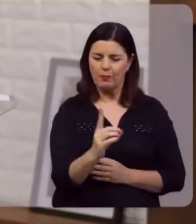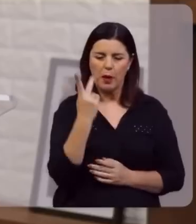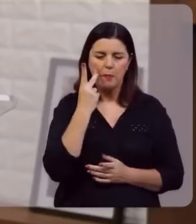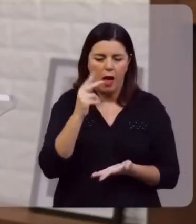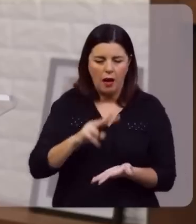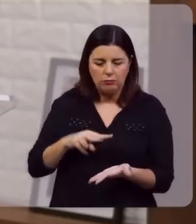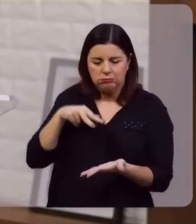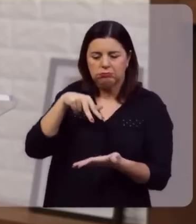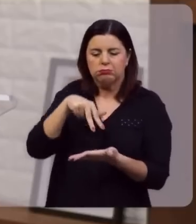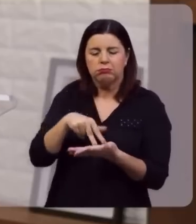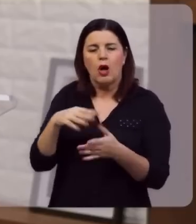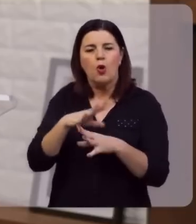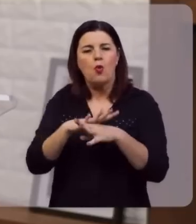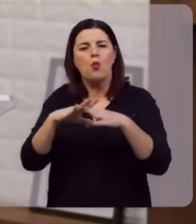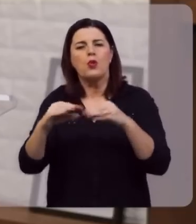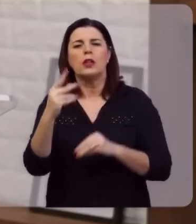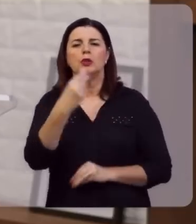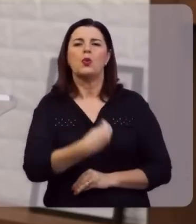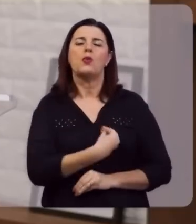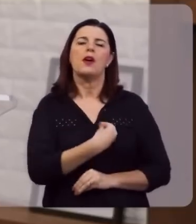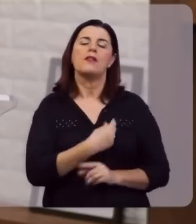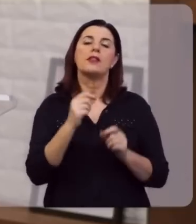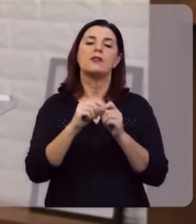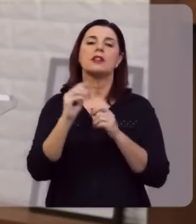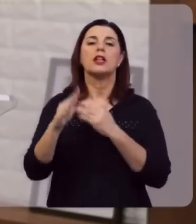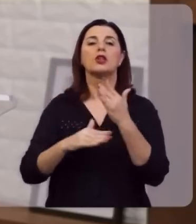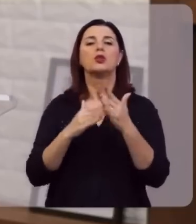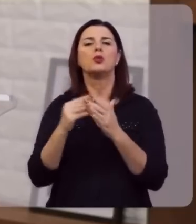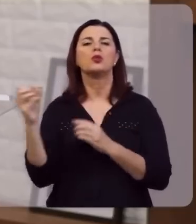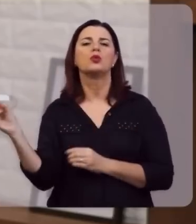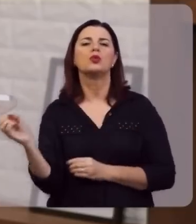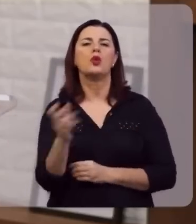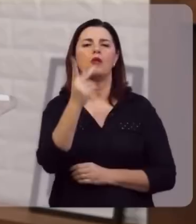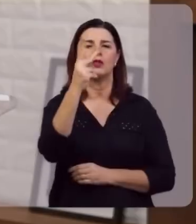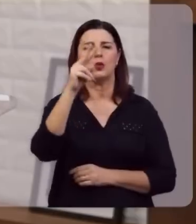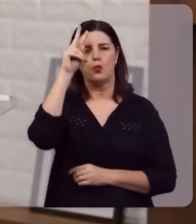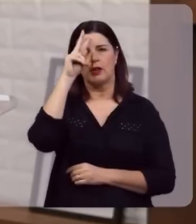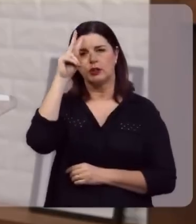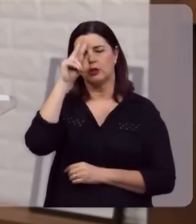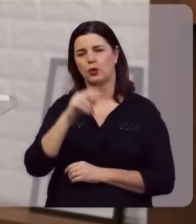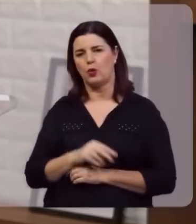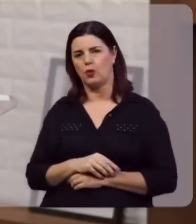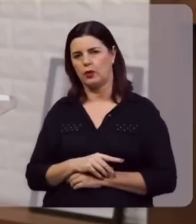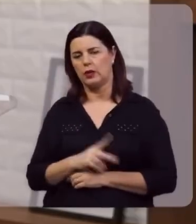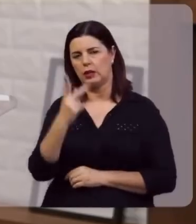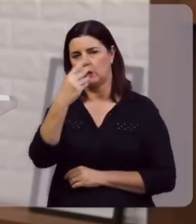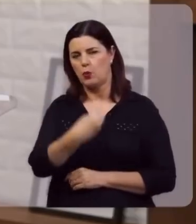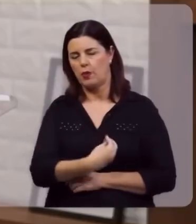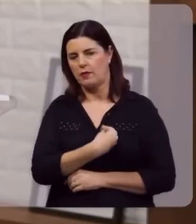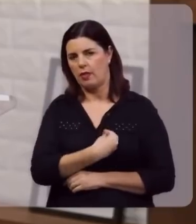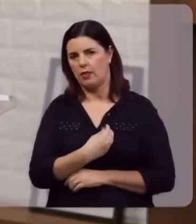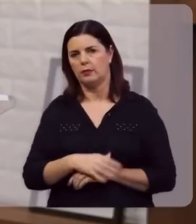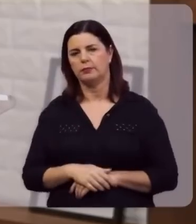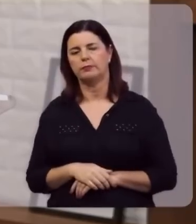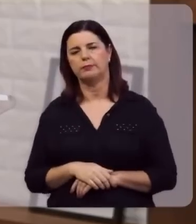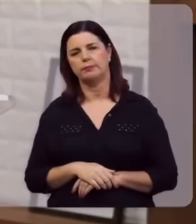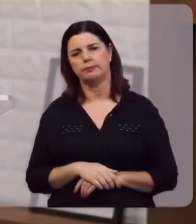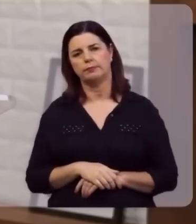para levantar você, para restaurar você, para fazer tudo novo, na sua história, e na sua vida,